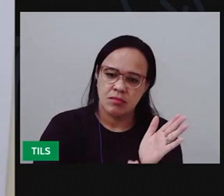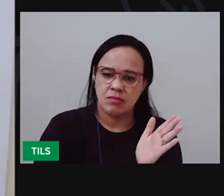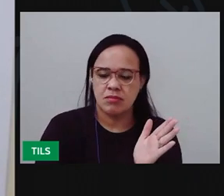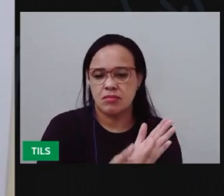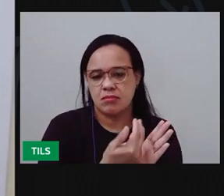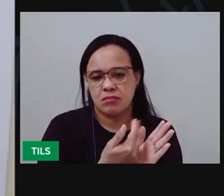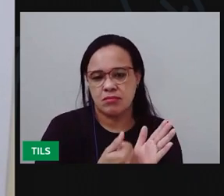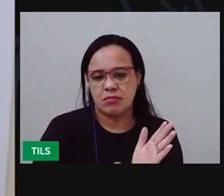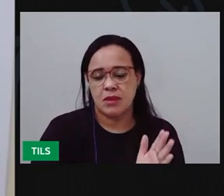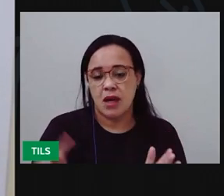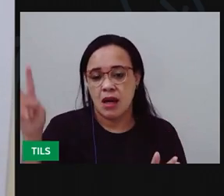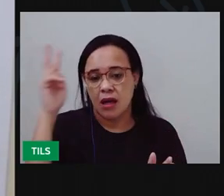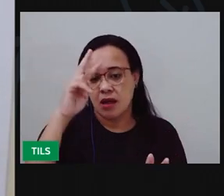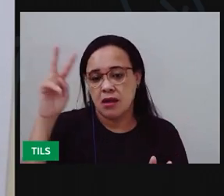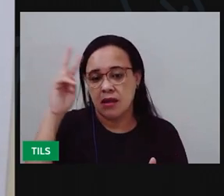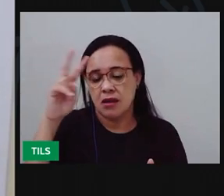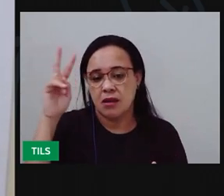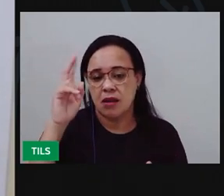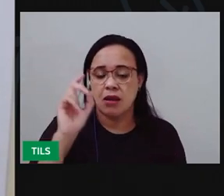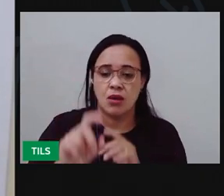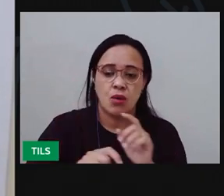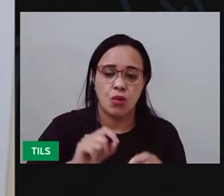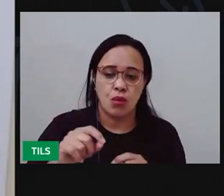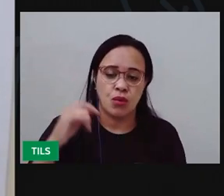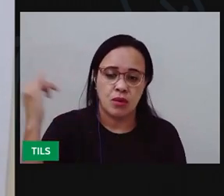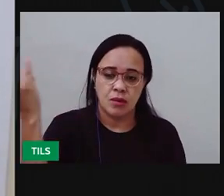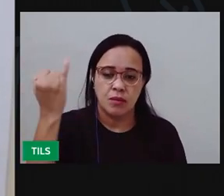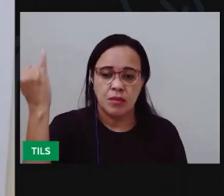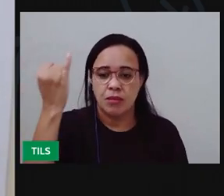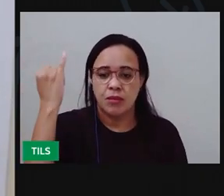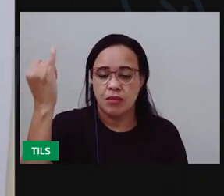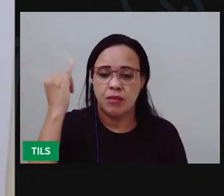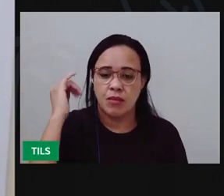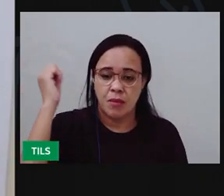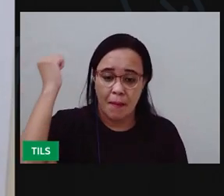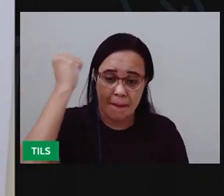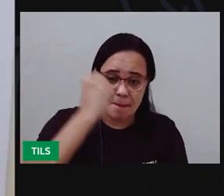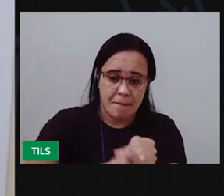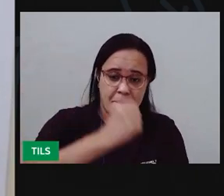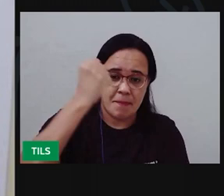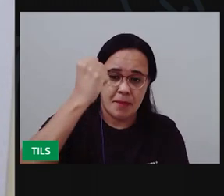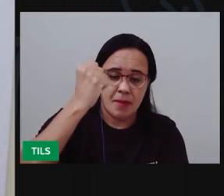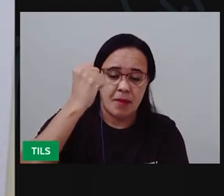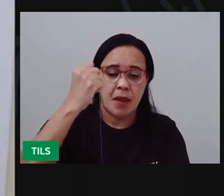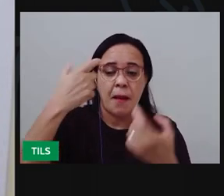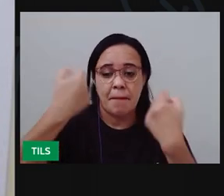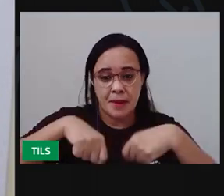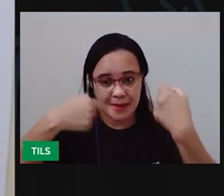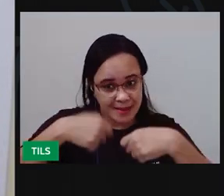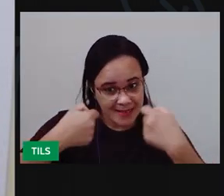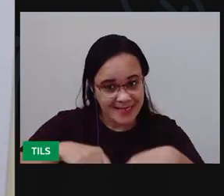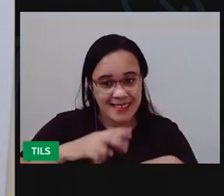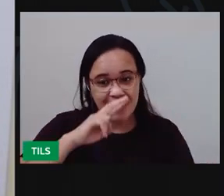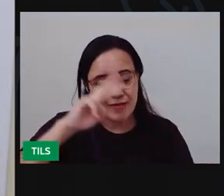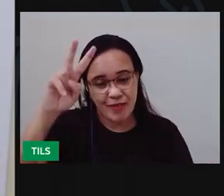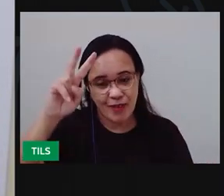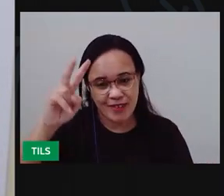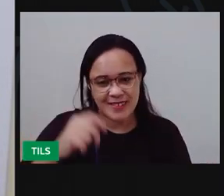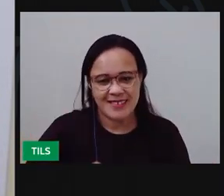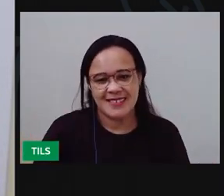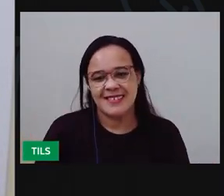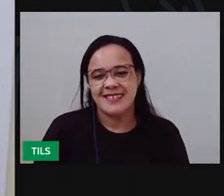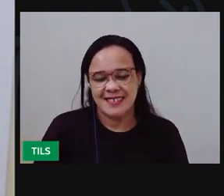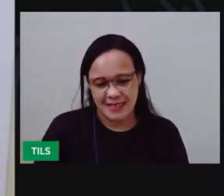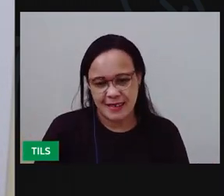Lembre-se que é importante que fique bem marcado. Porque senão, não vai conseguir